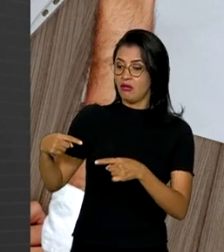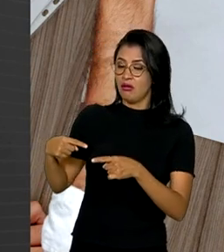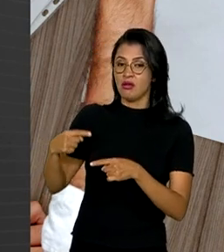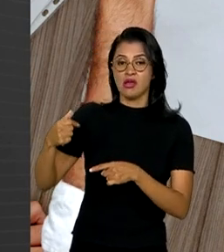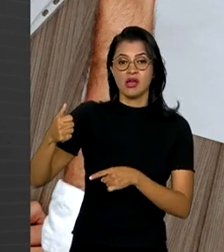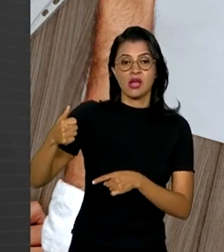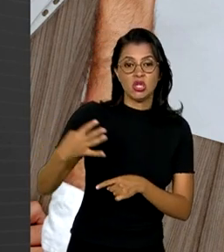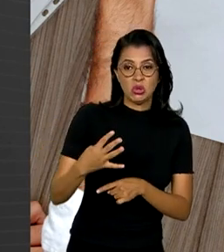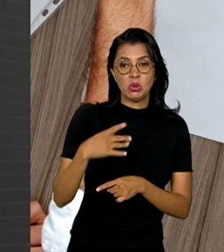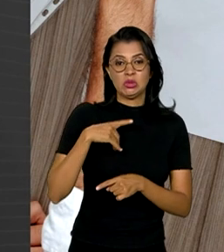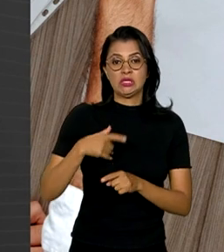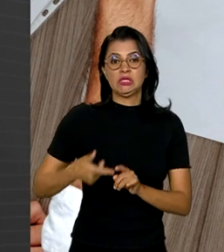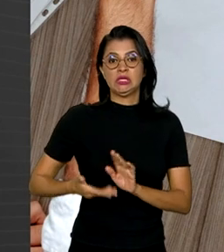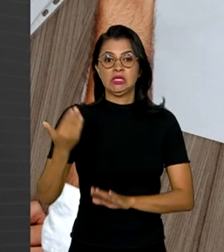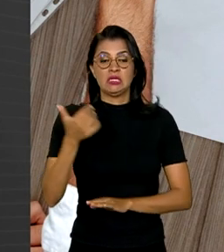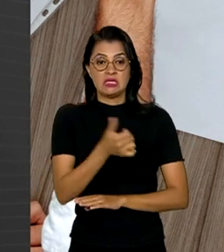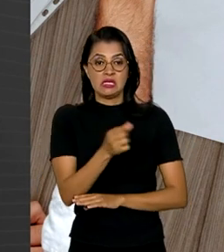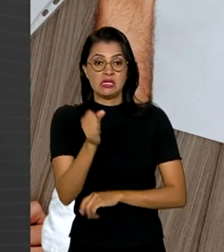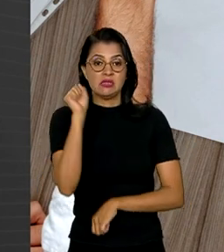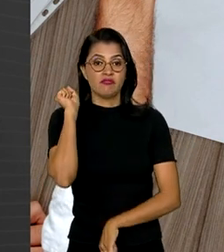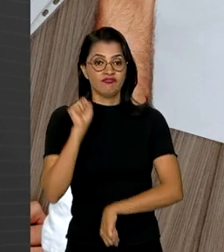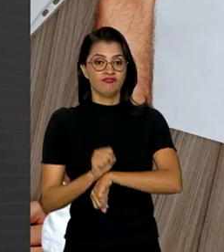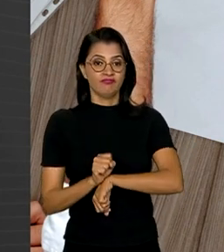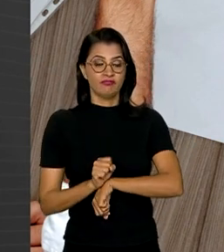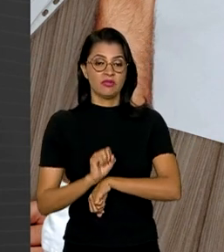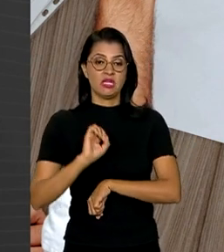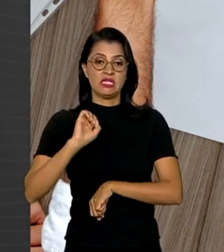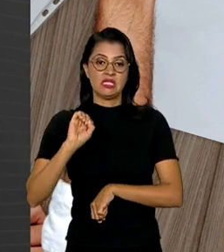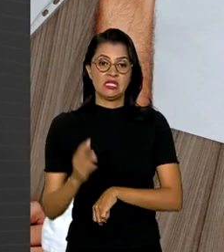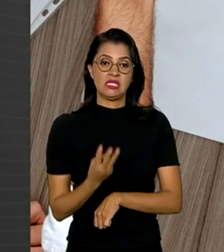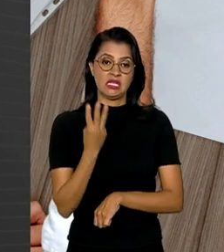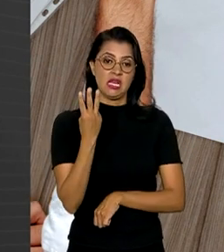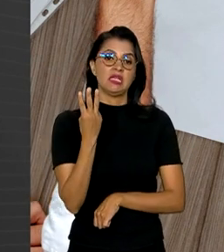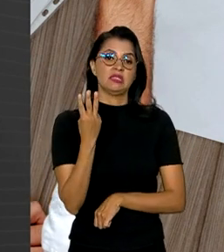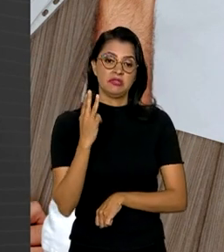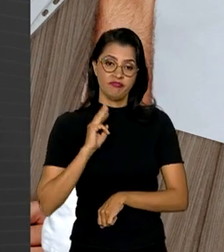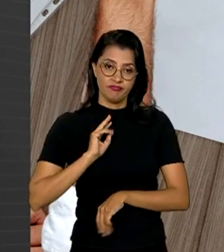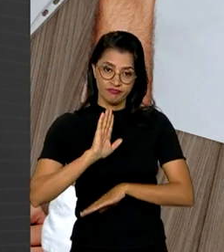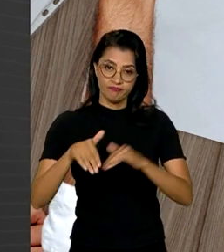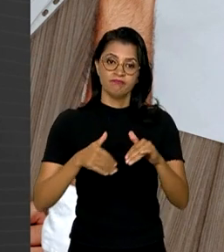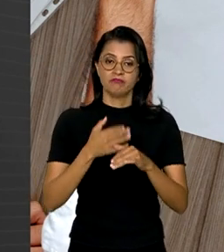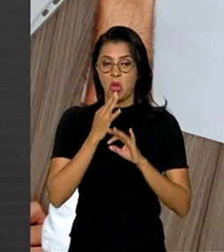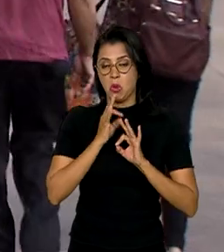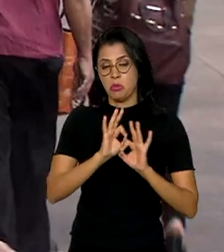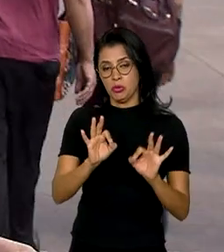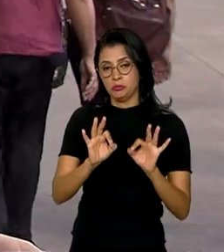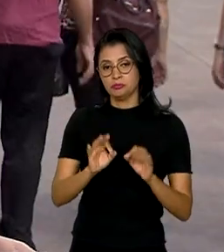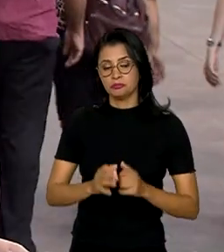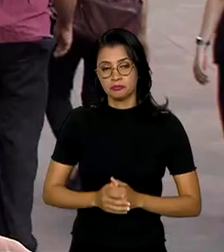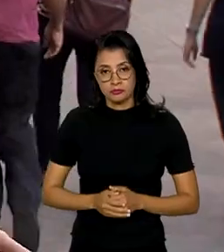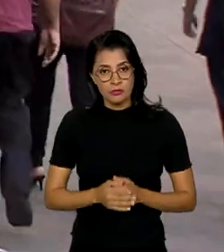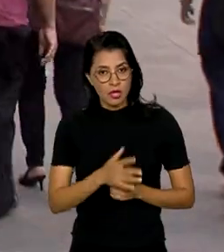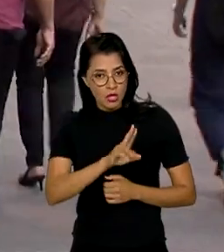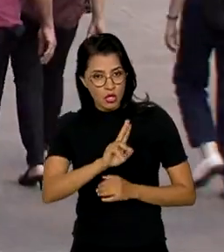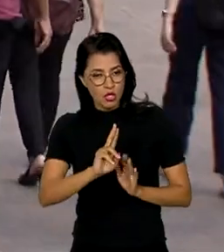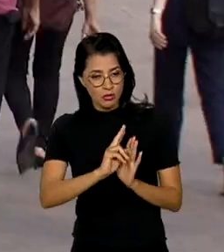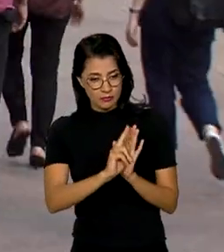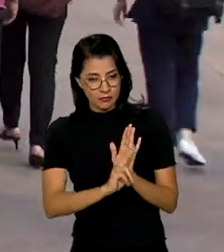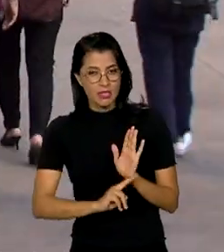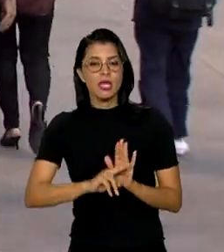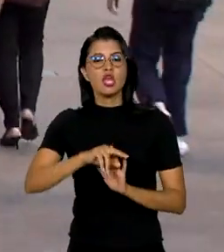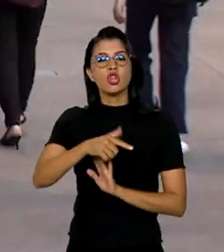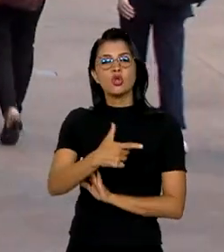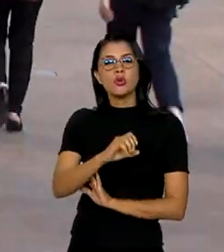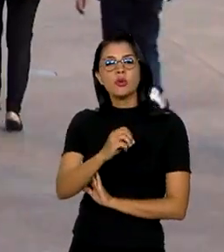ameaçadas, 16 estagnadas e apenas 3 com progresso satisfatório. A chamada Agenda 2030